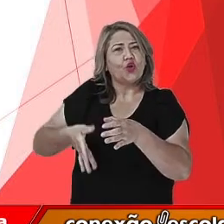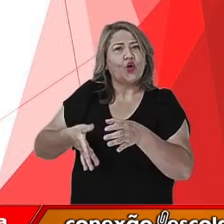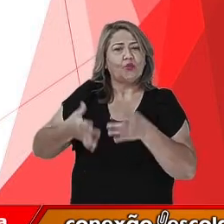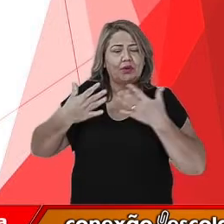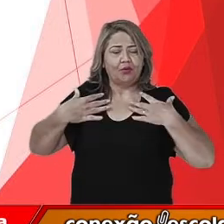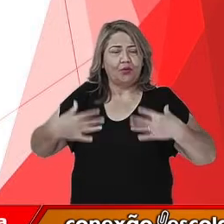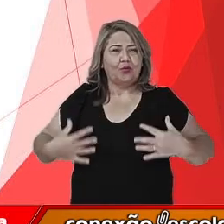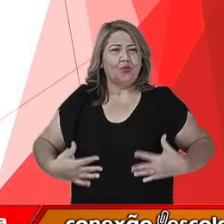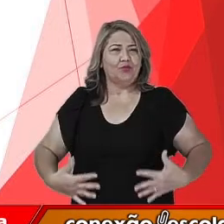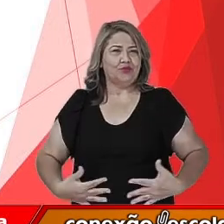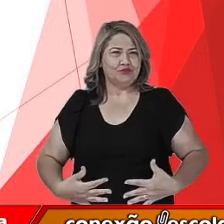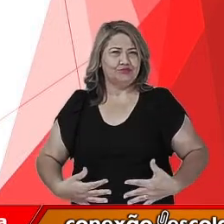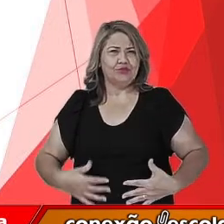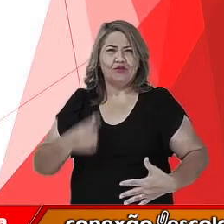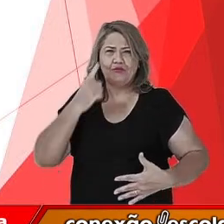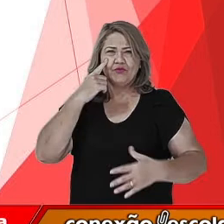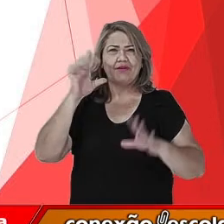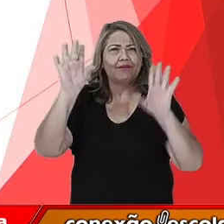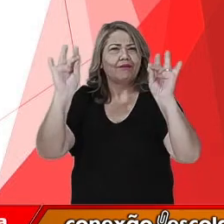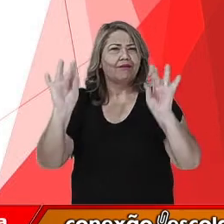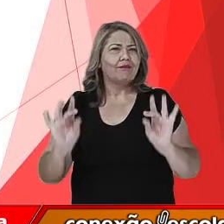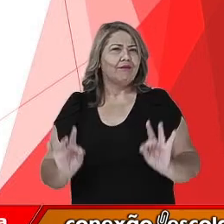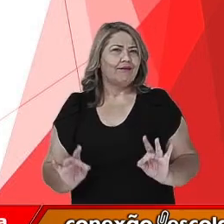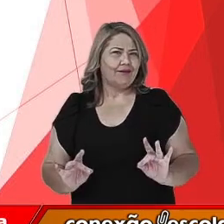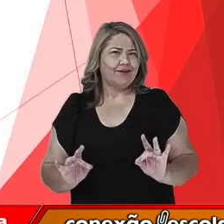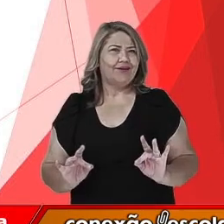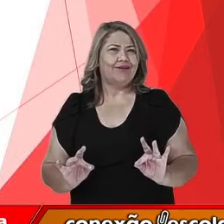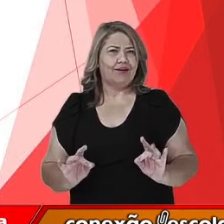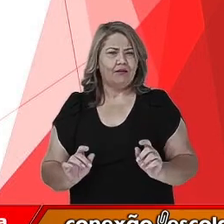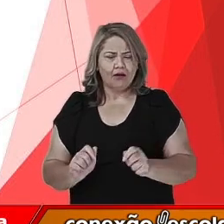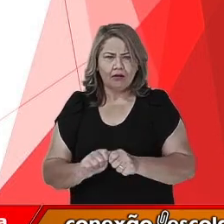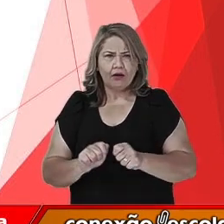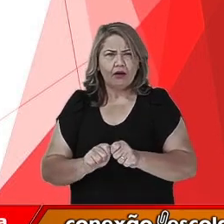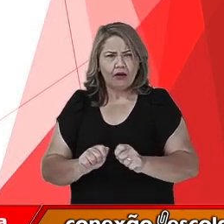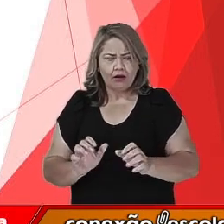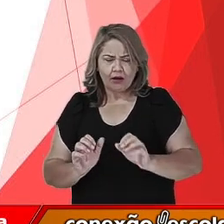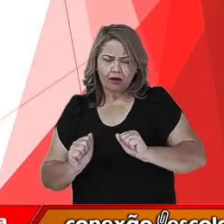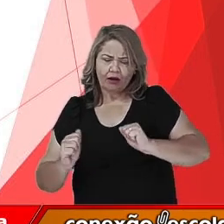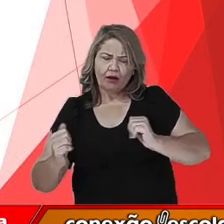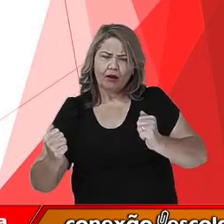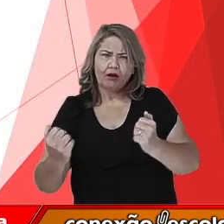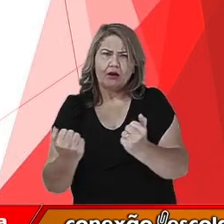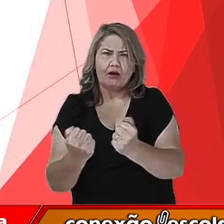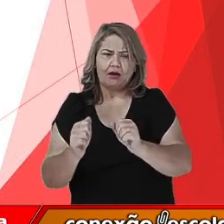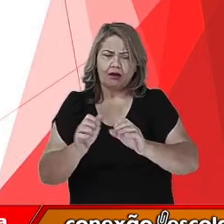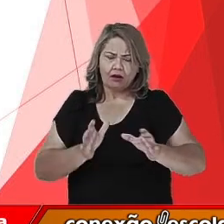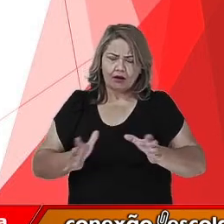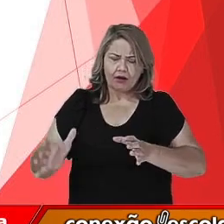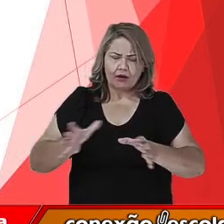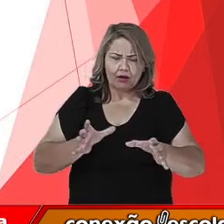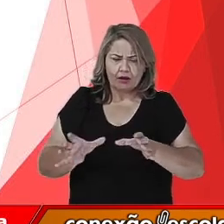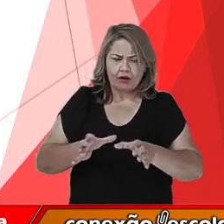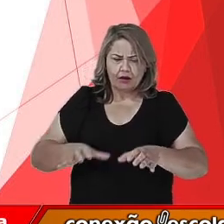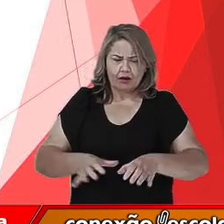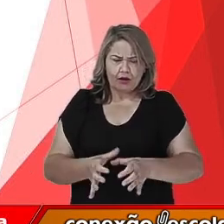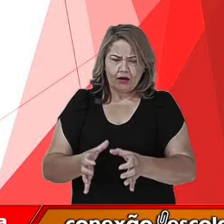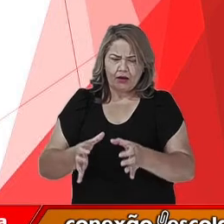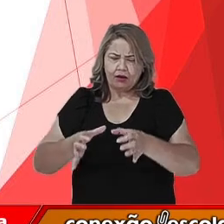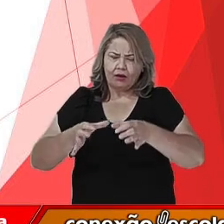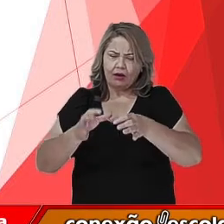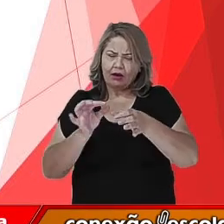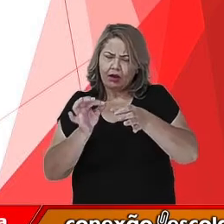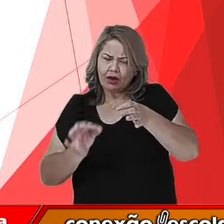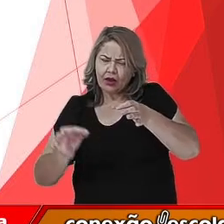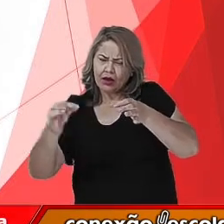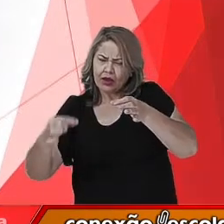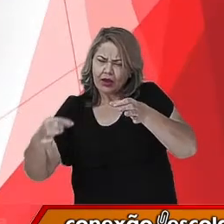E observe os detalhes que ela possui, né? O ato de fazer essa urna funerária, de fazer esses desenhos, esses relevos